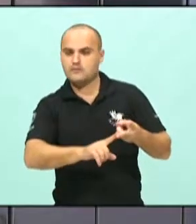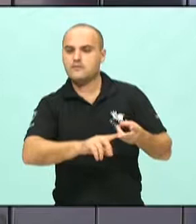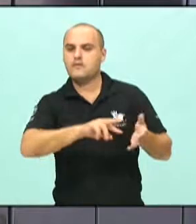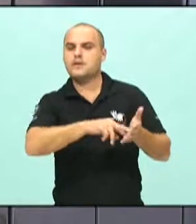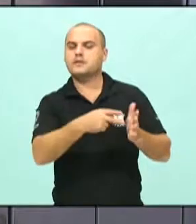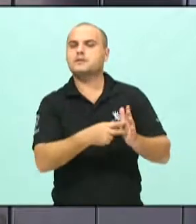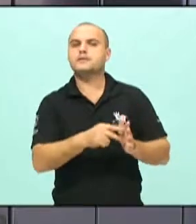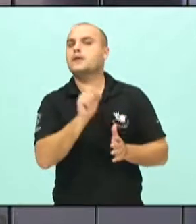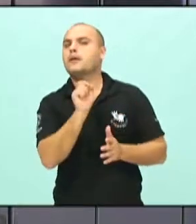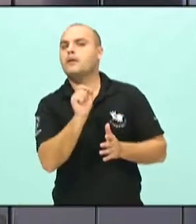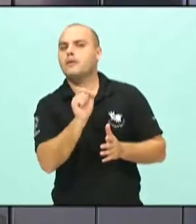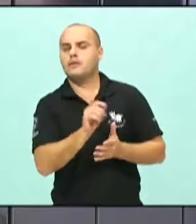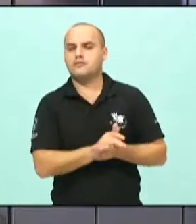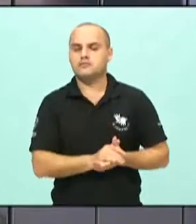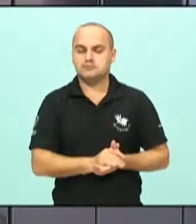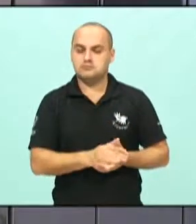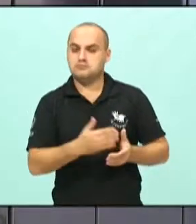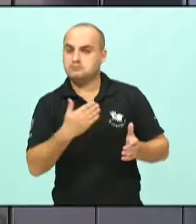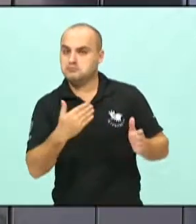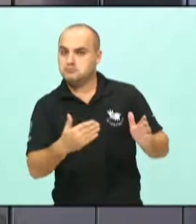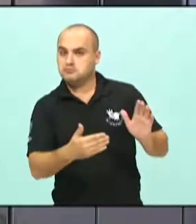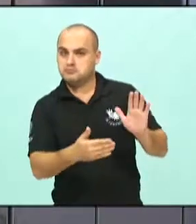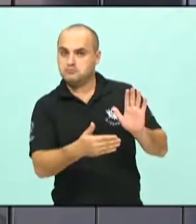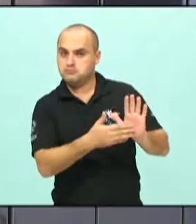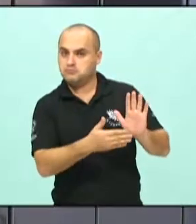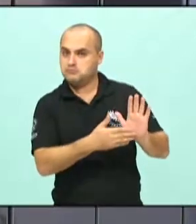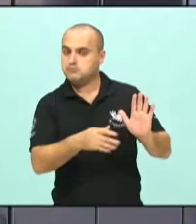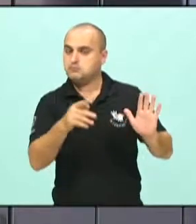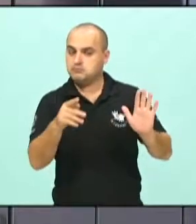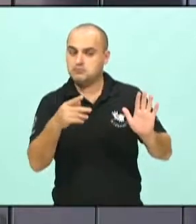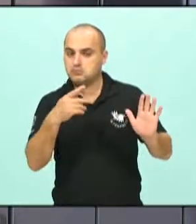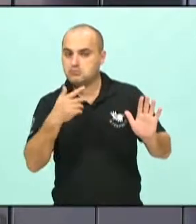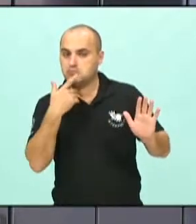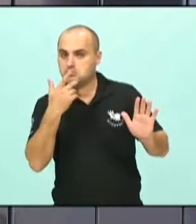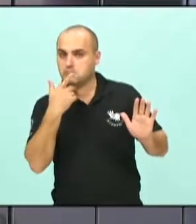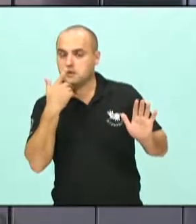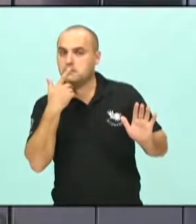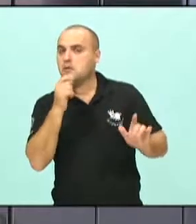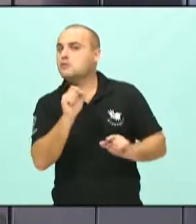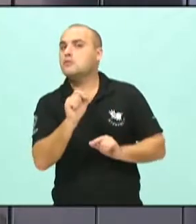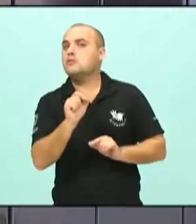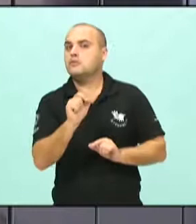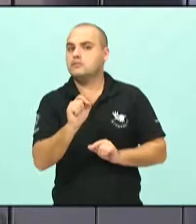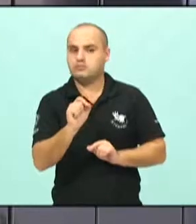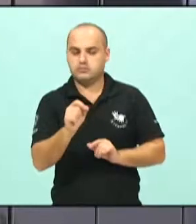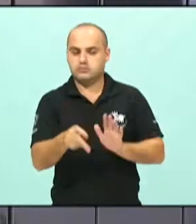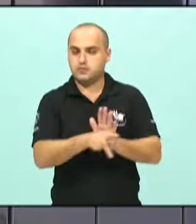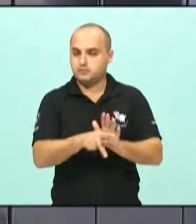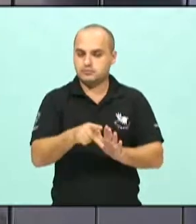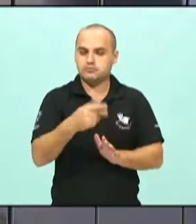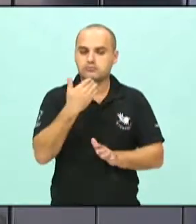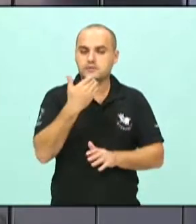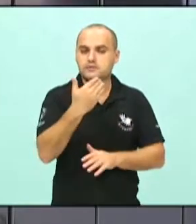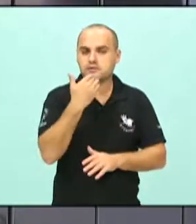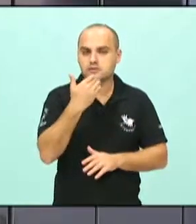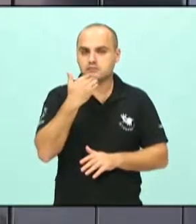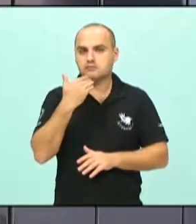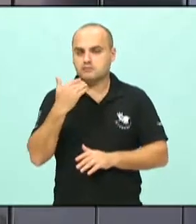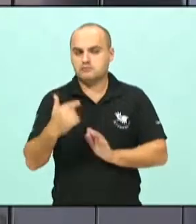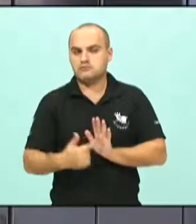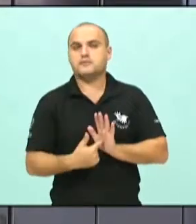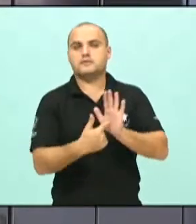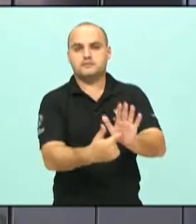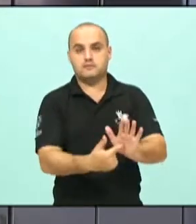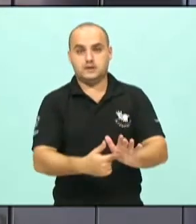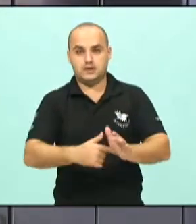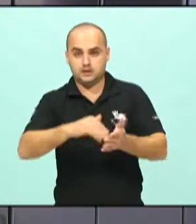havia feito uma proposição através de indicação e ela não, muito embora a Secretaria Municipal de